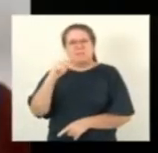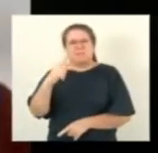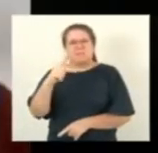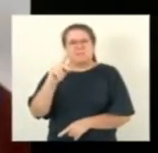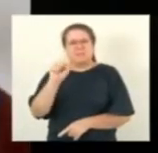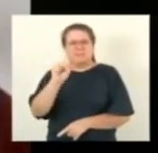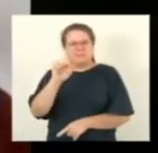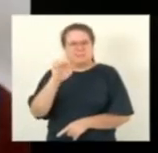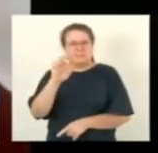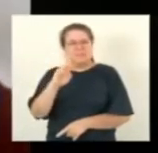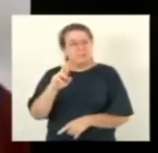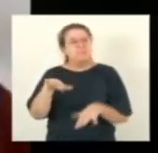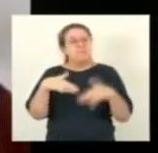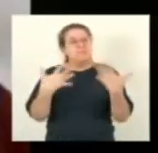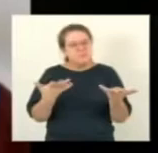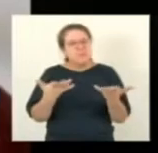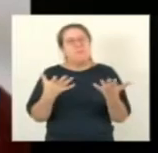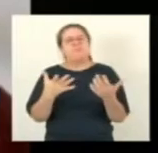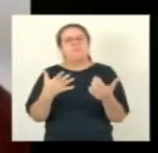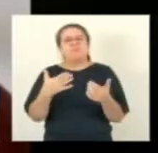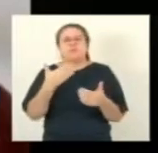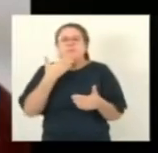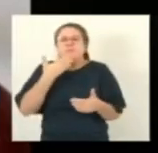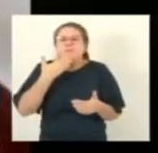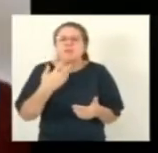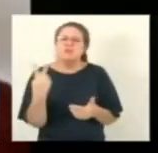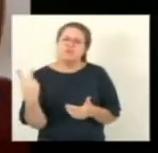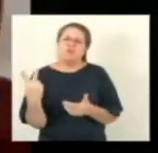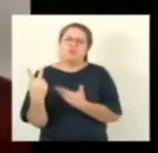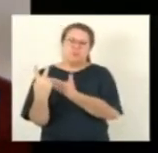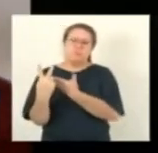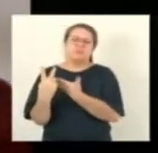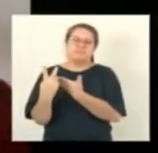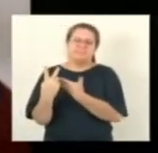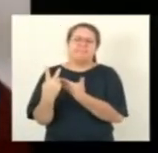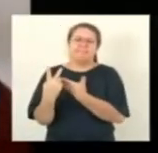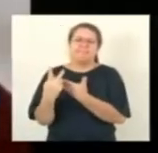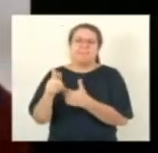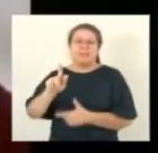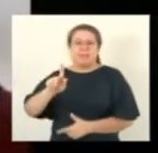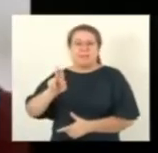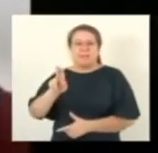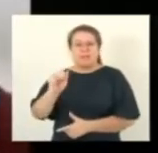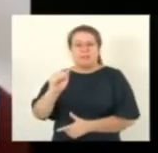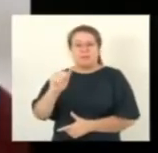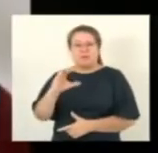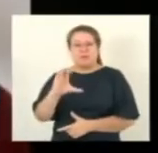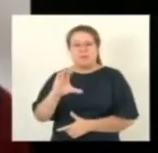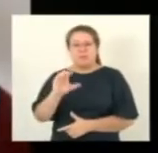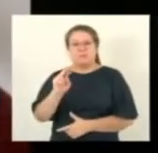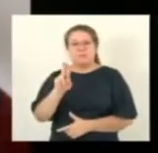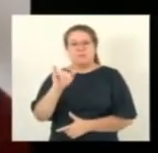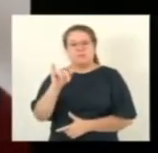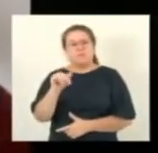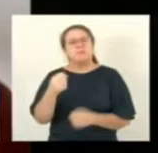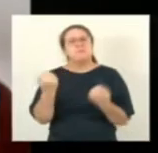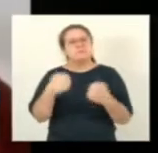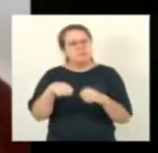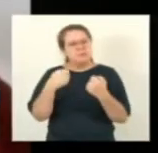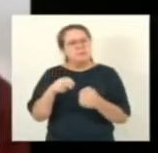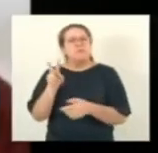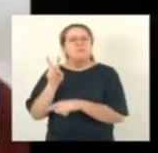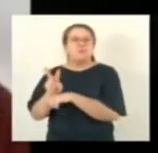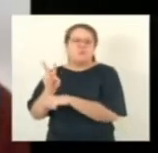mensagem para que Iguaçuí tenha o maior cuidado através das suas